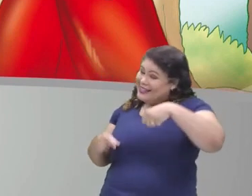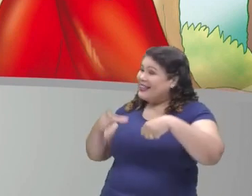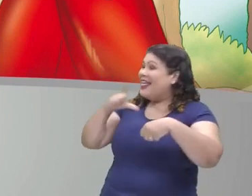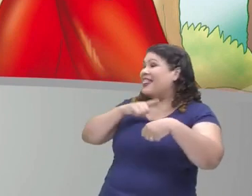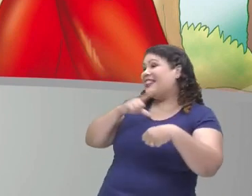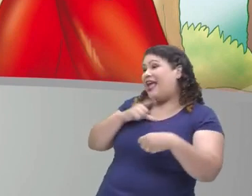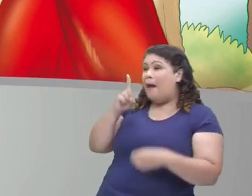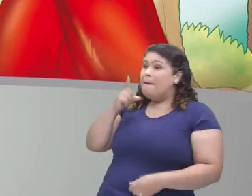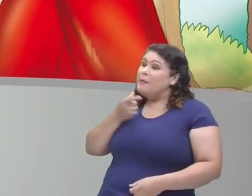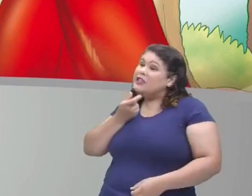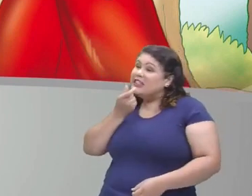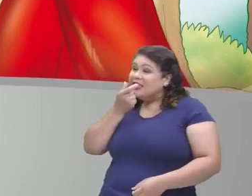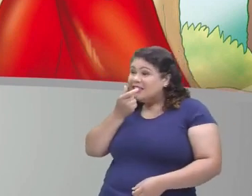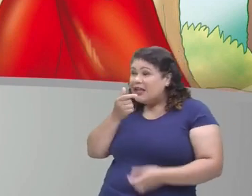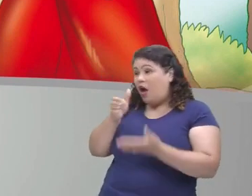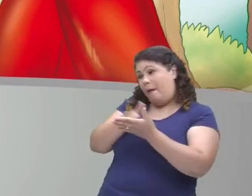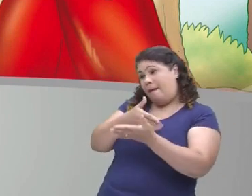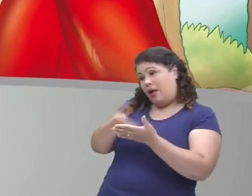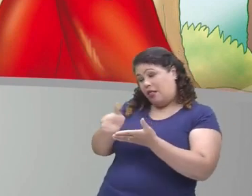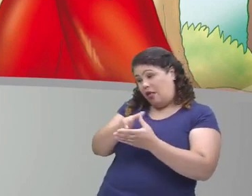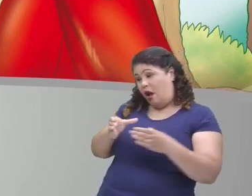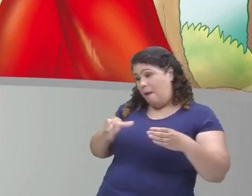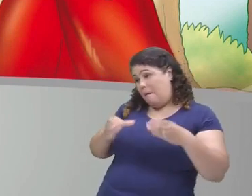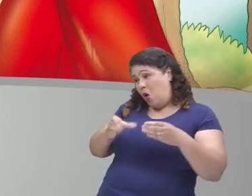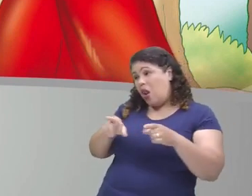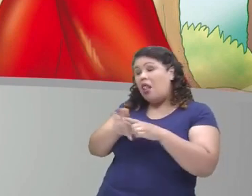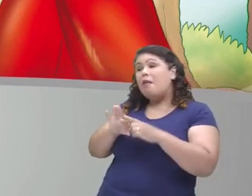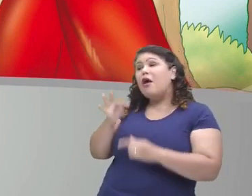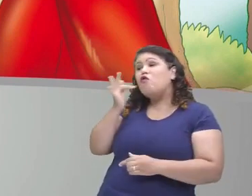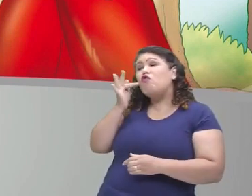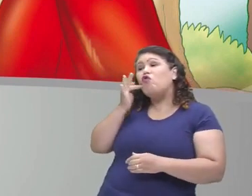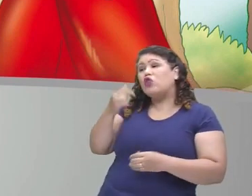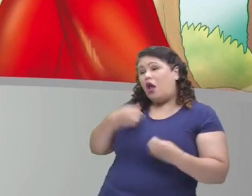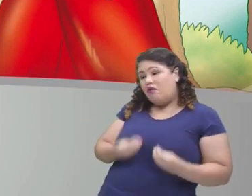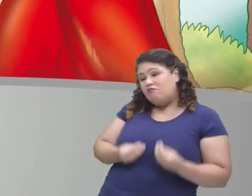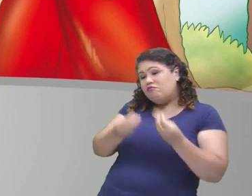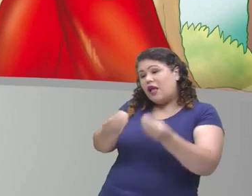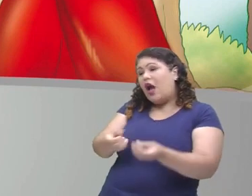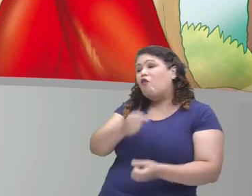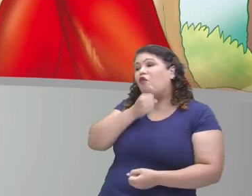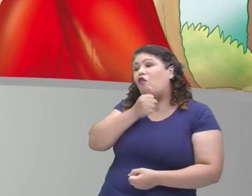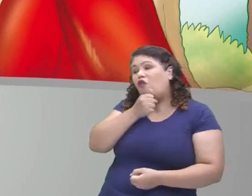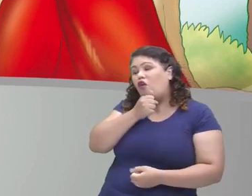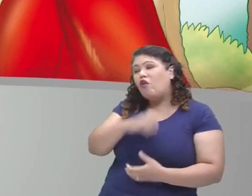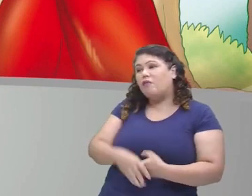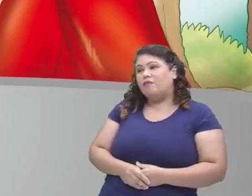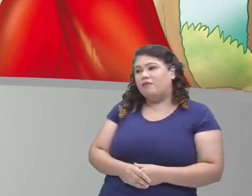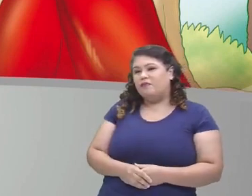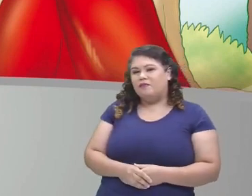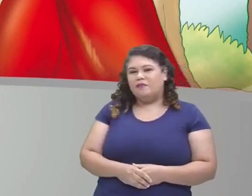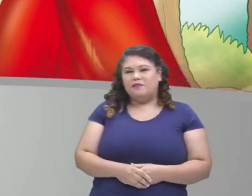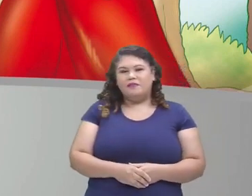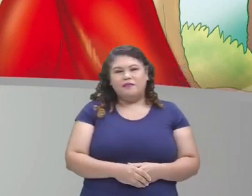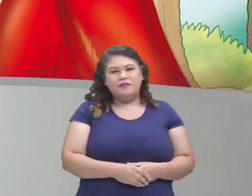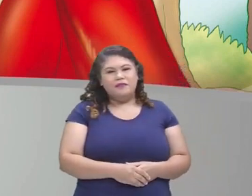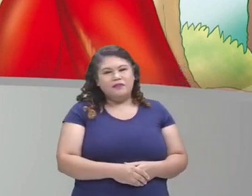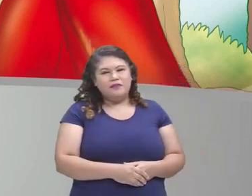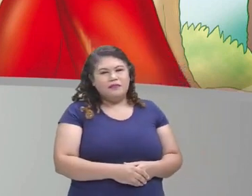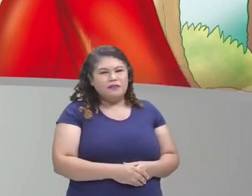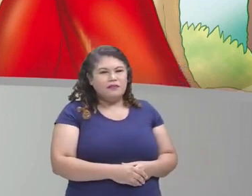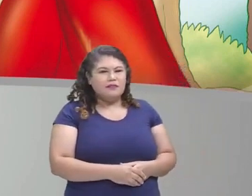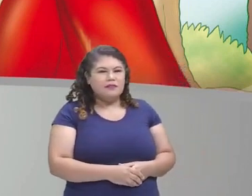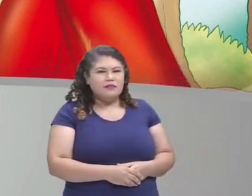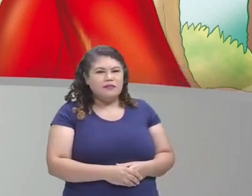manteiga, bolo, frutas para levar para minha avó. Isso foi a Chapeuzinho Vermelho quem